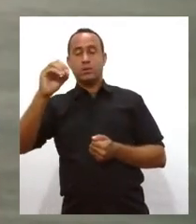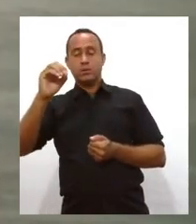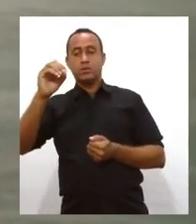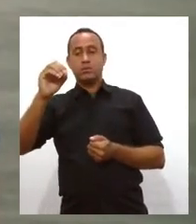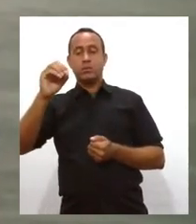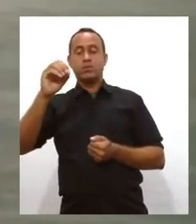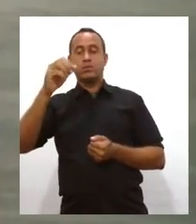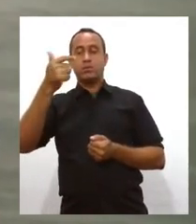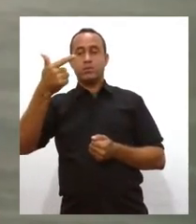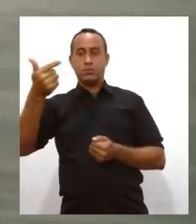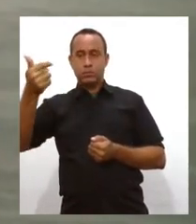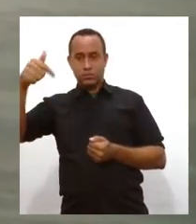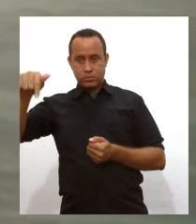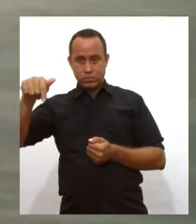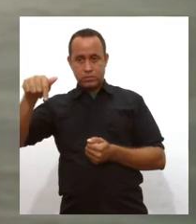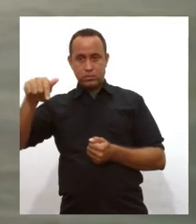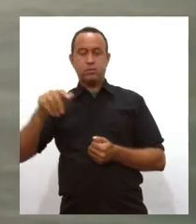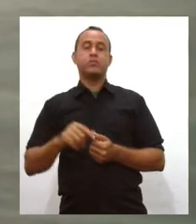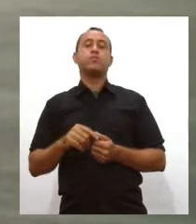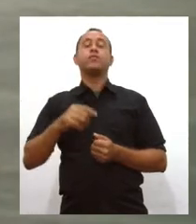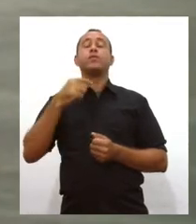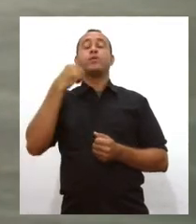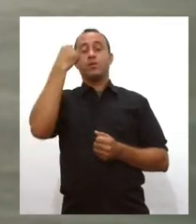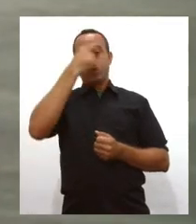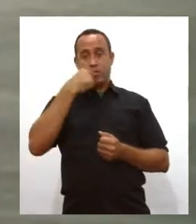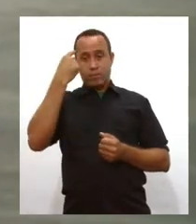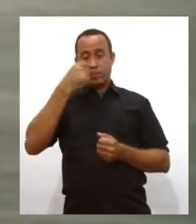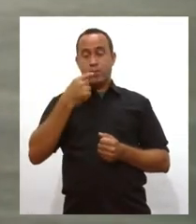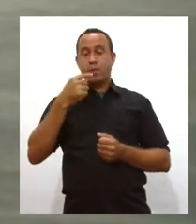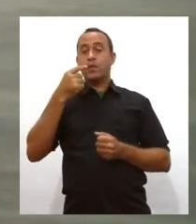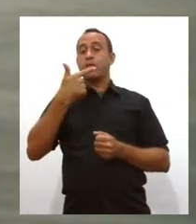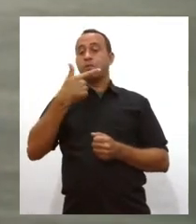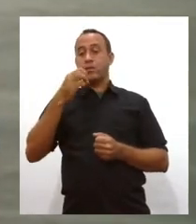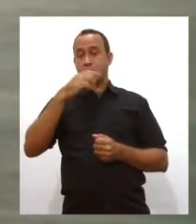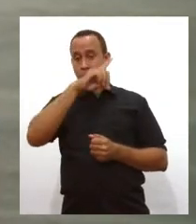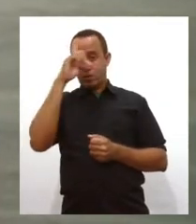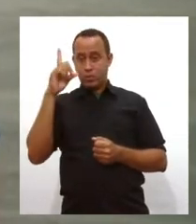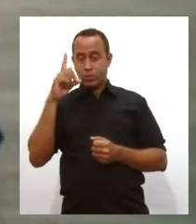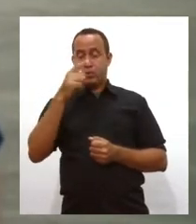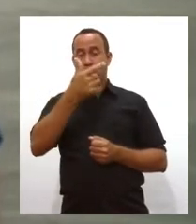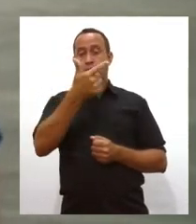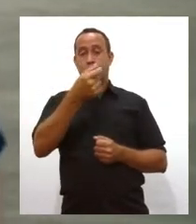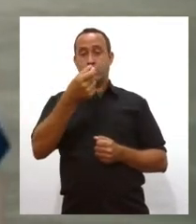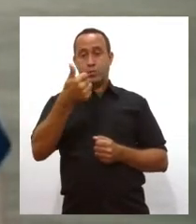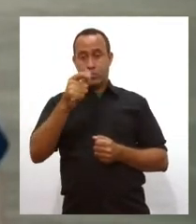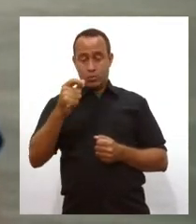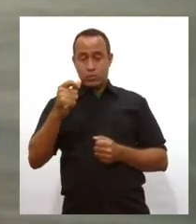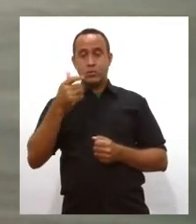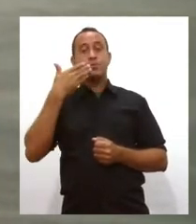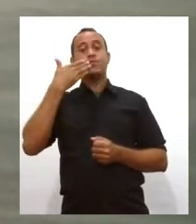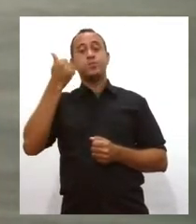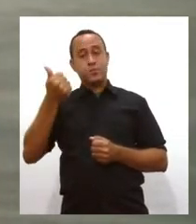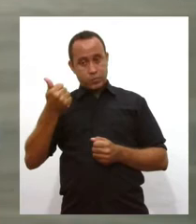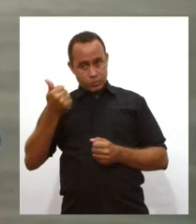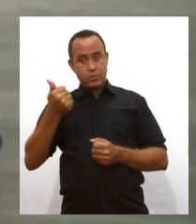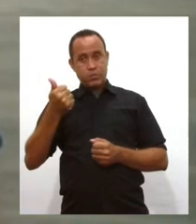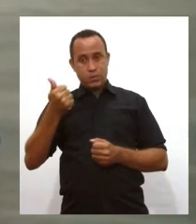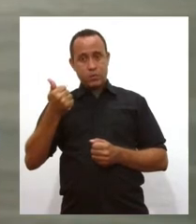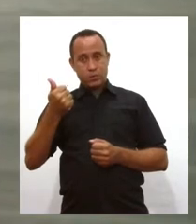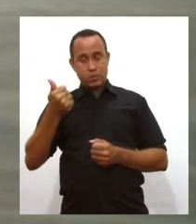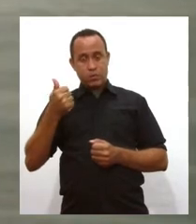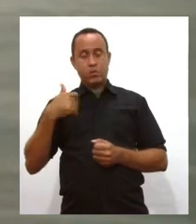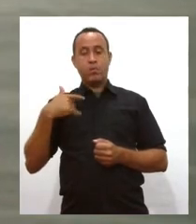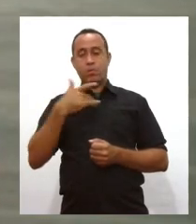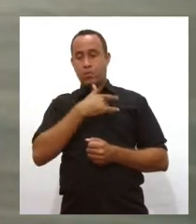Número de mortes nas últimas 24 horas, 7.211. Recuperados, 18.996